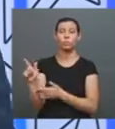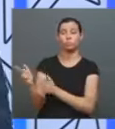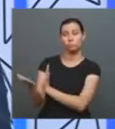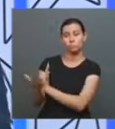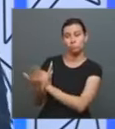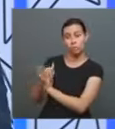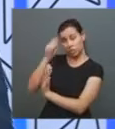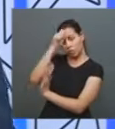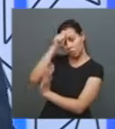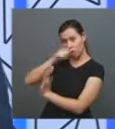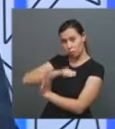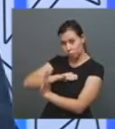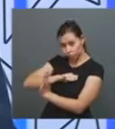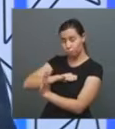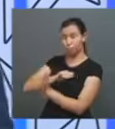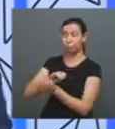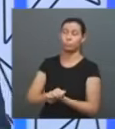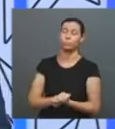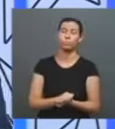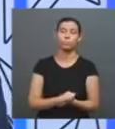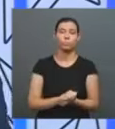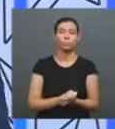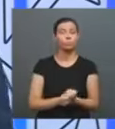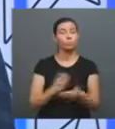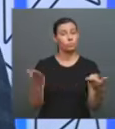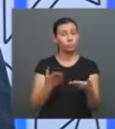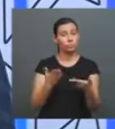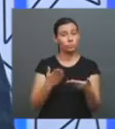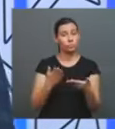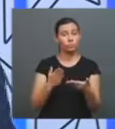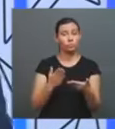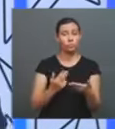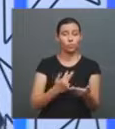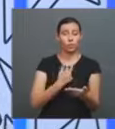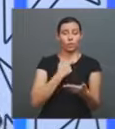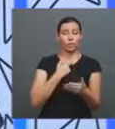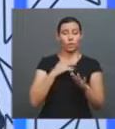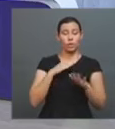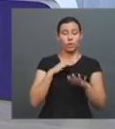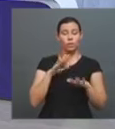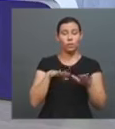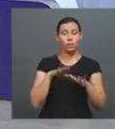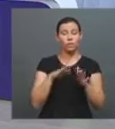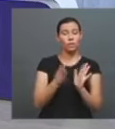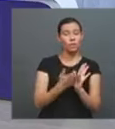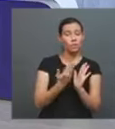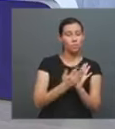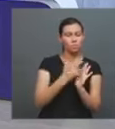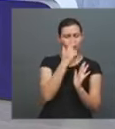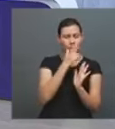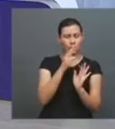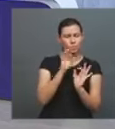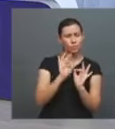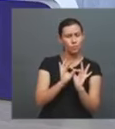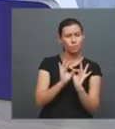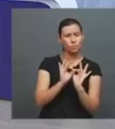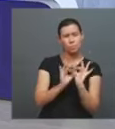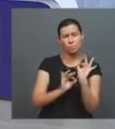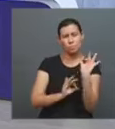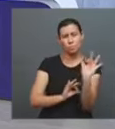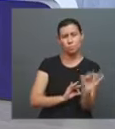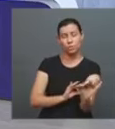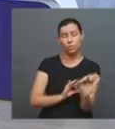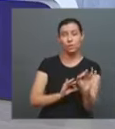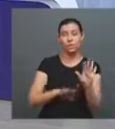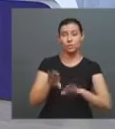coloco com meus alunos é a forma de você ocupar. Às vezes o livro é uma coisa muito distante, mas às vezes não é tão distante para alguma pessoa